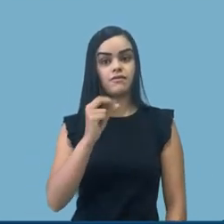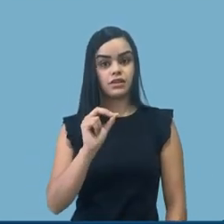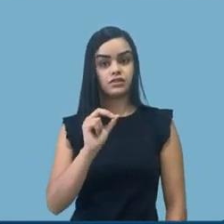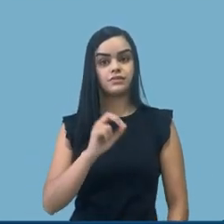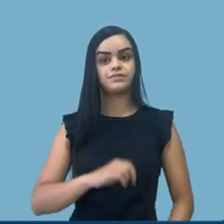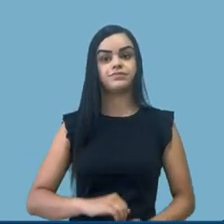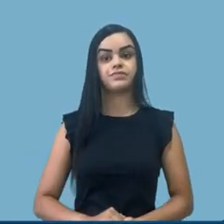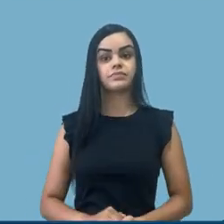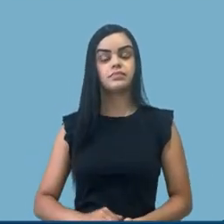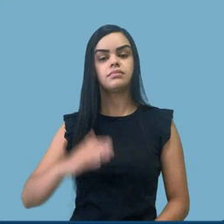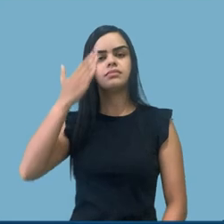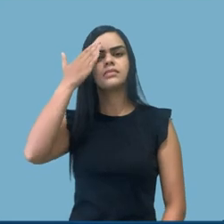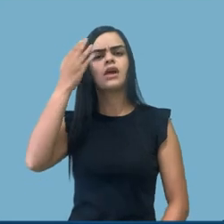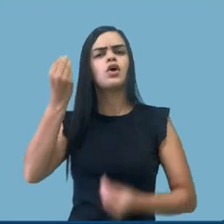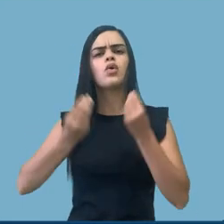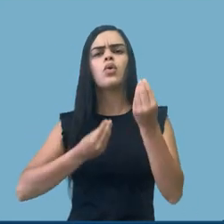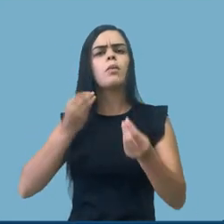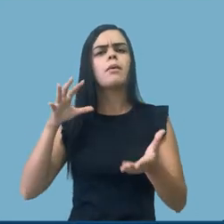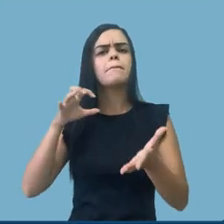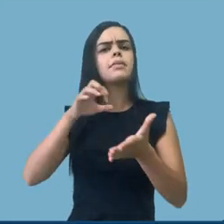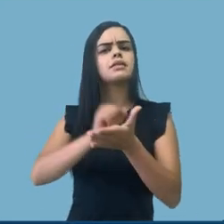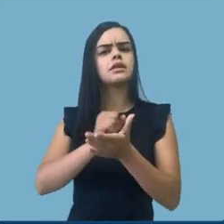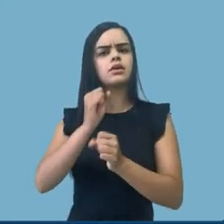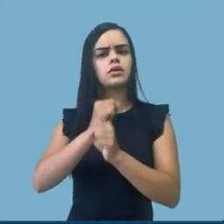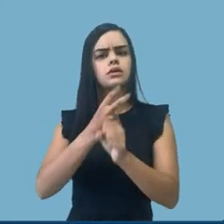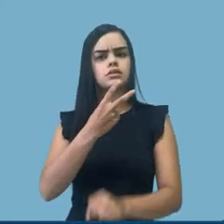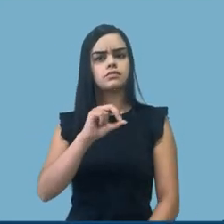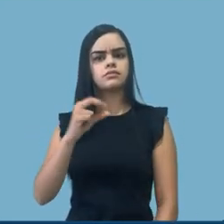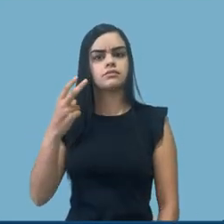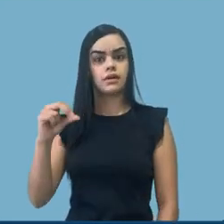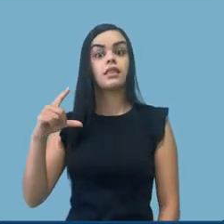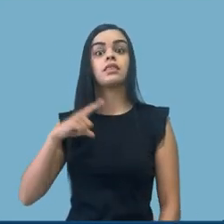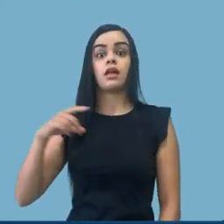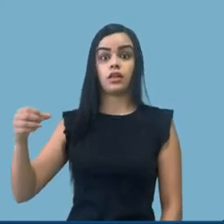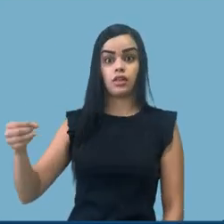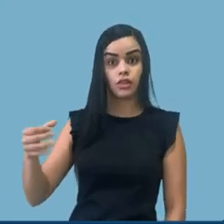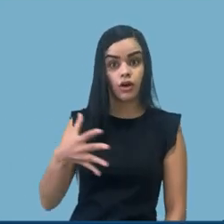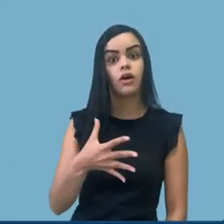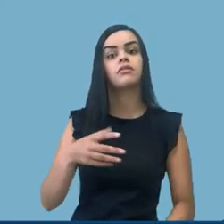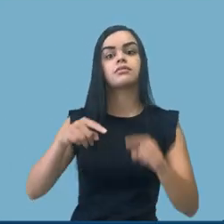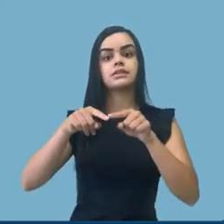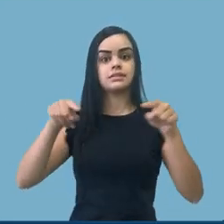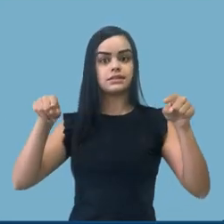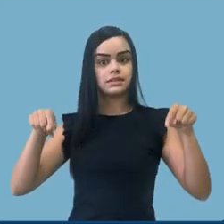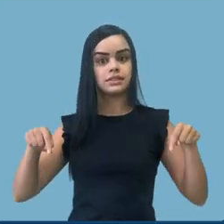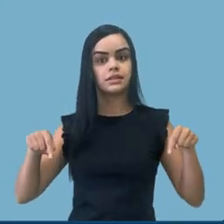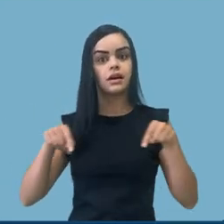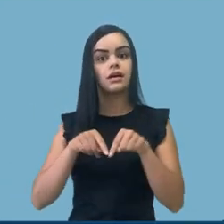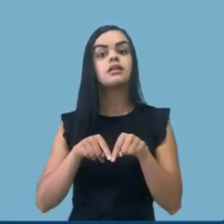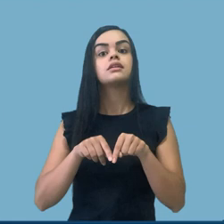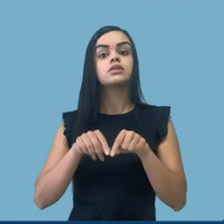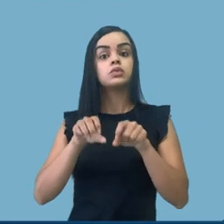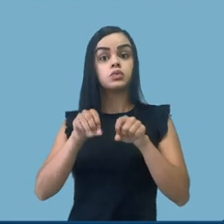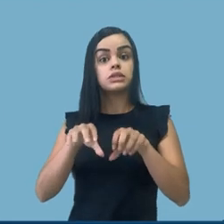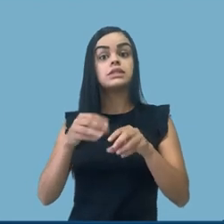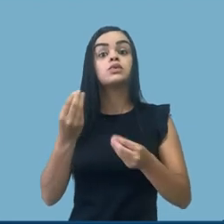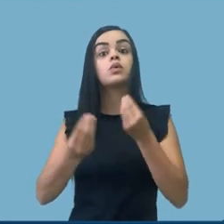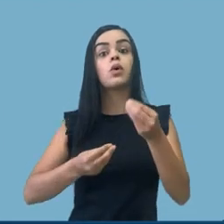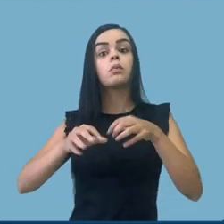Entendendo a nova matrícula para 2020. Novas matrículas. Em novas turmas, ensino remoto,